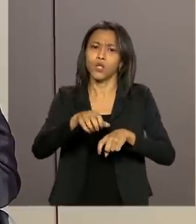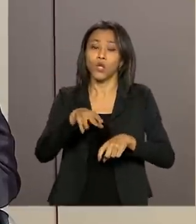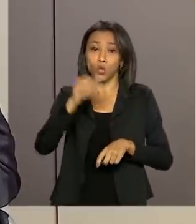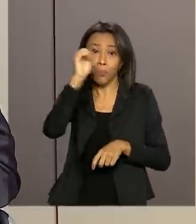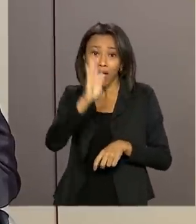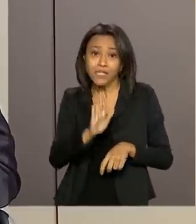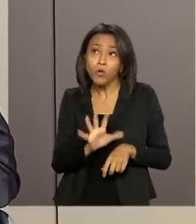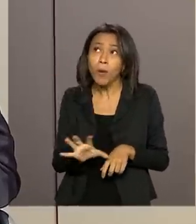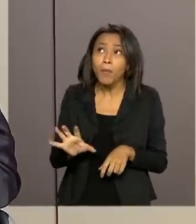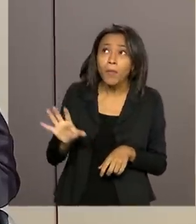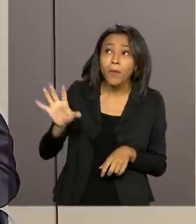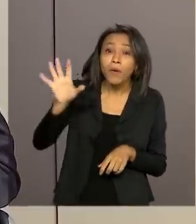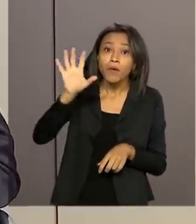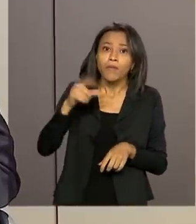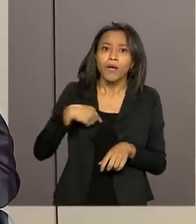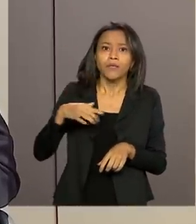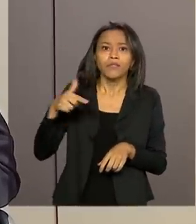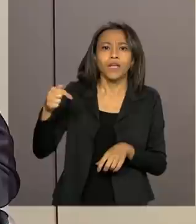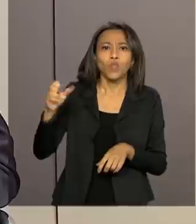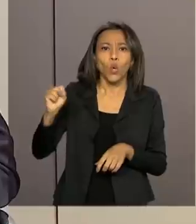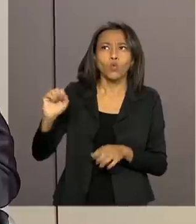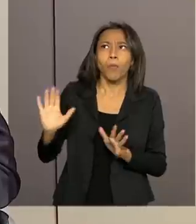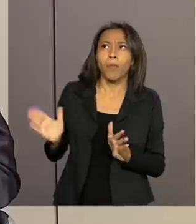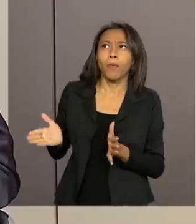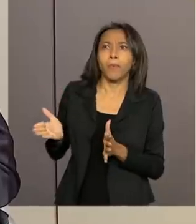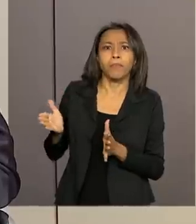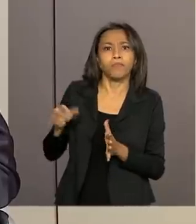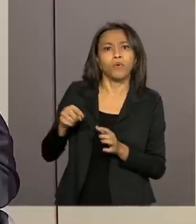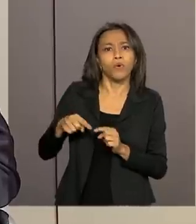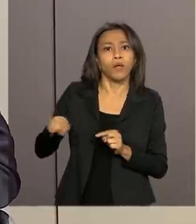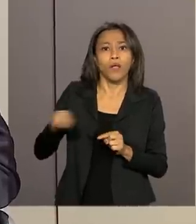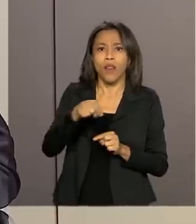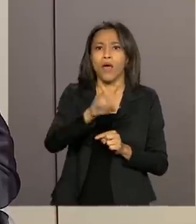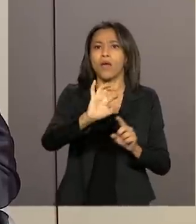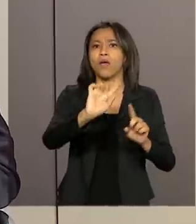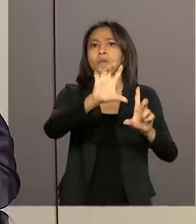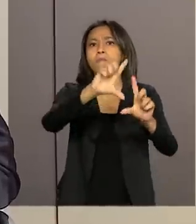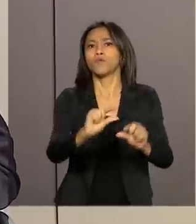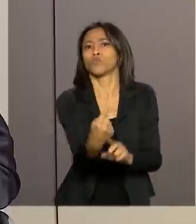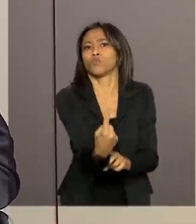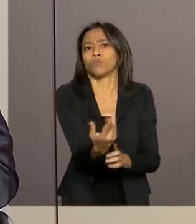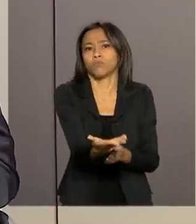Brasil, você coloca 7, 8 cabeças de gado por hectare. Na Amazônia, menos de 1.